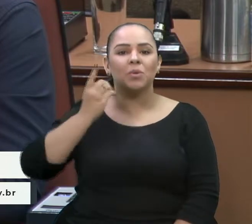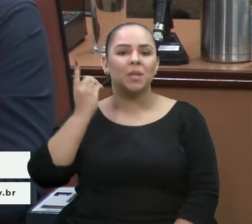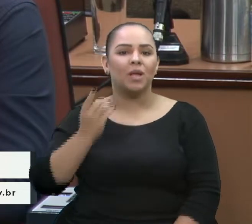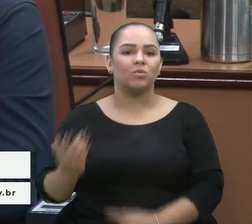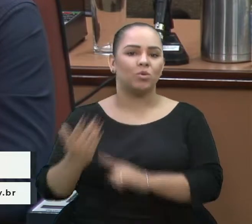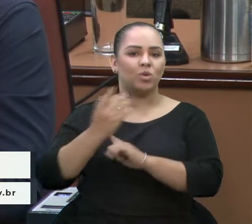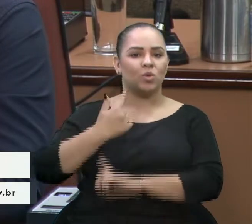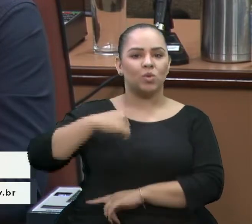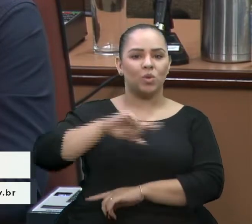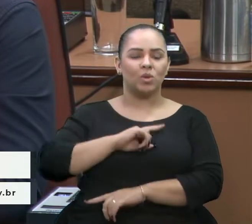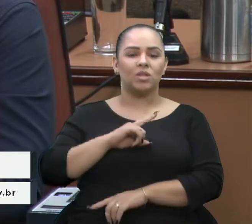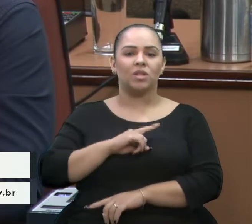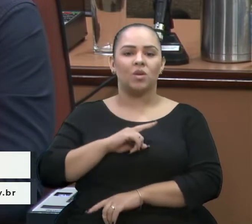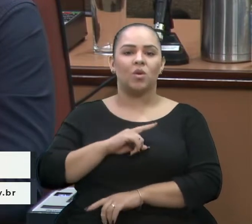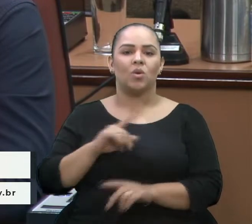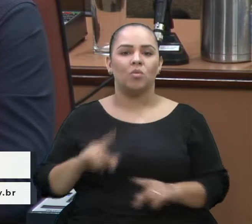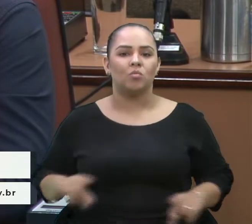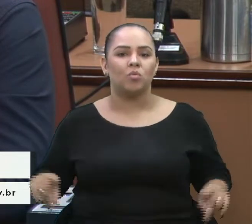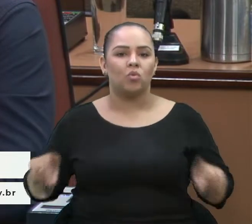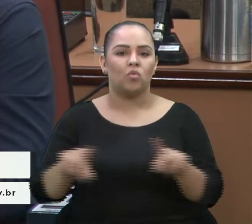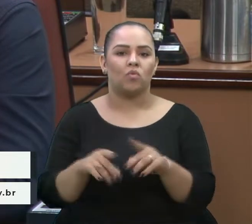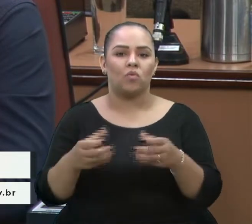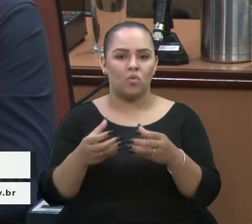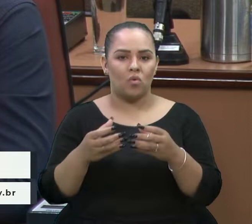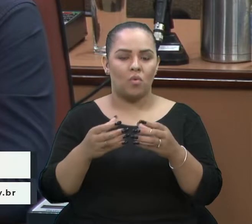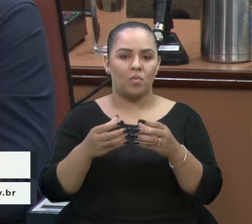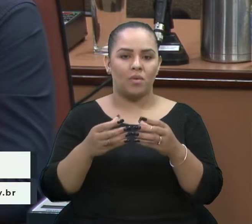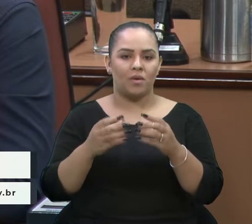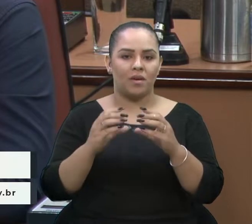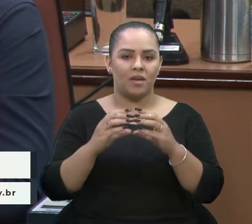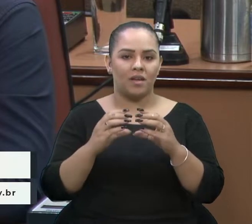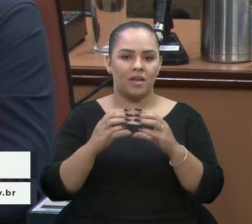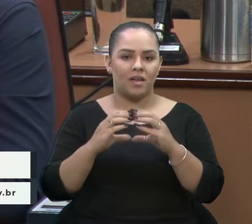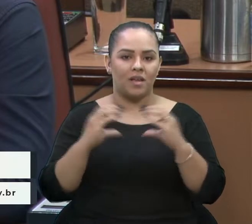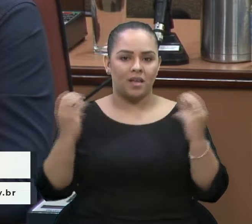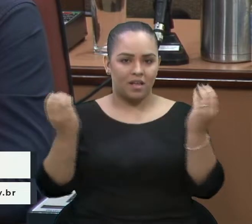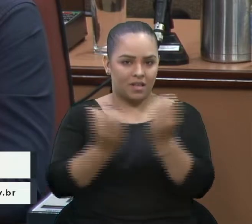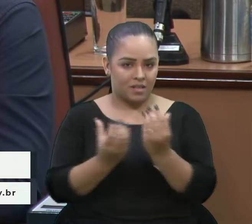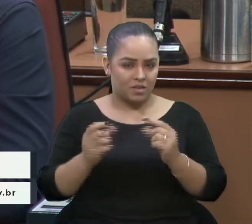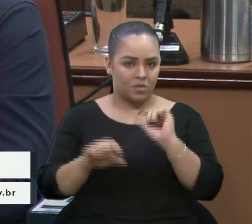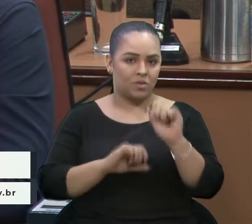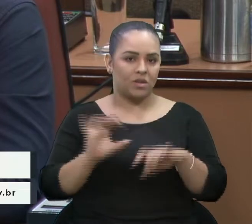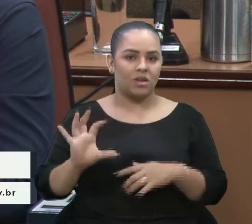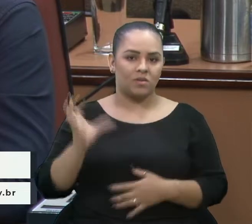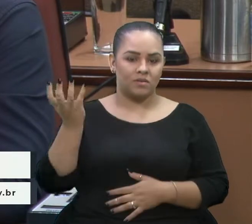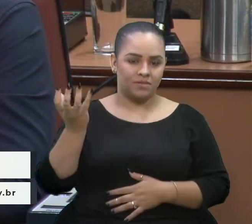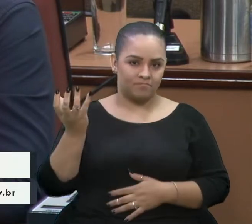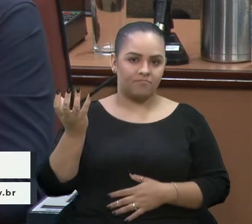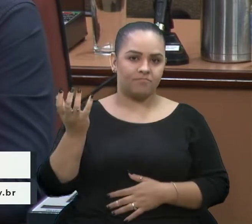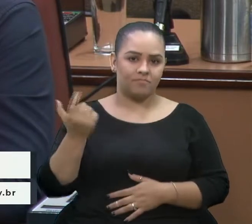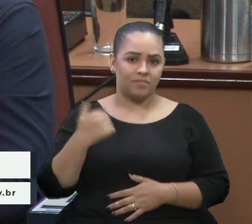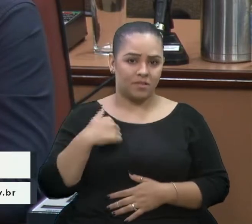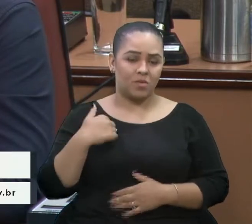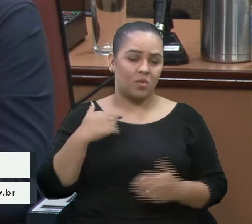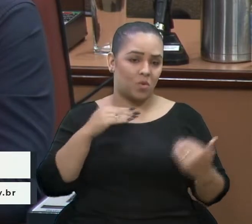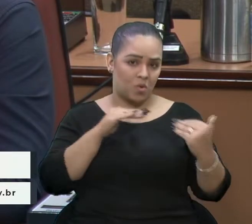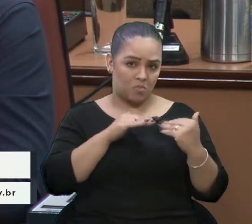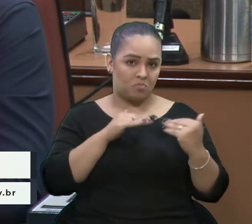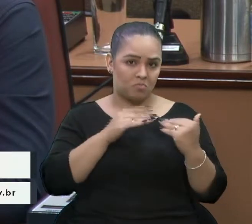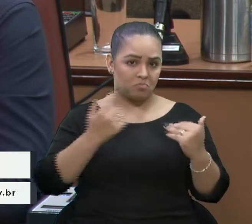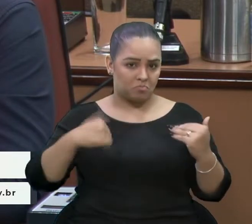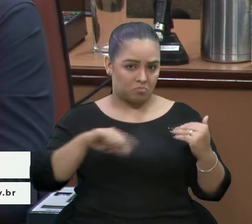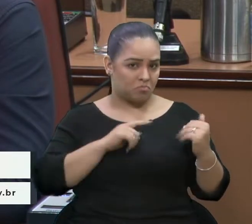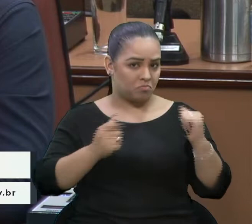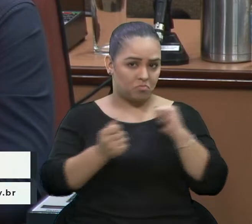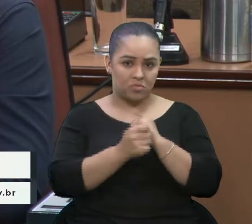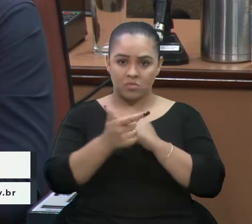favor, da população, da comunidade, e pelas injustiças do pedágio que vai ocorrer aí, eu concordo e estamos juntos, sem